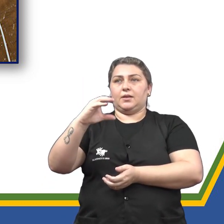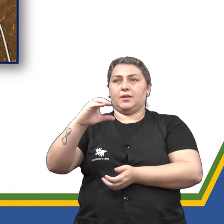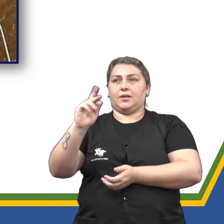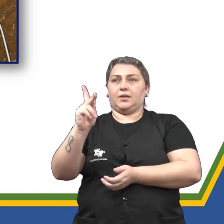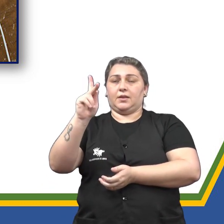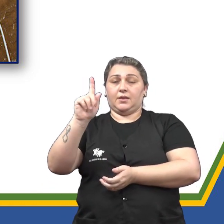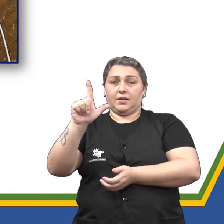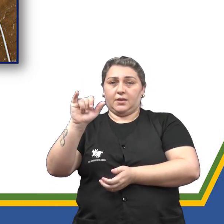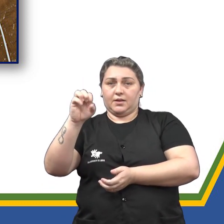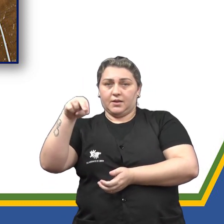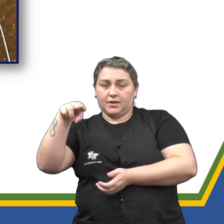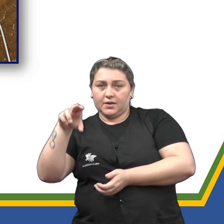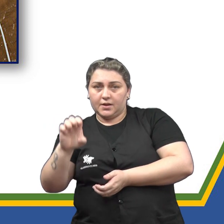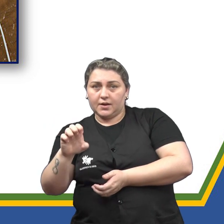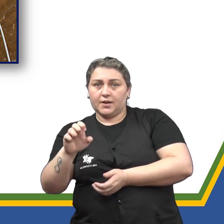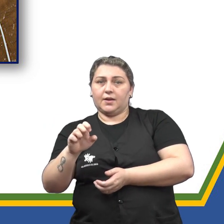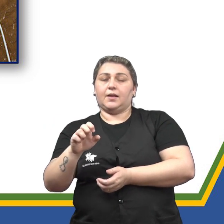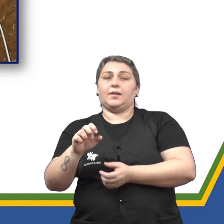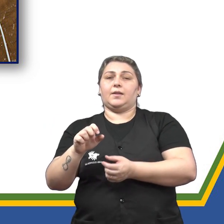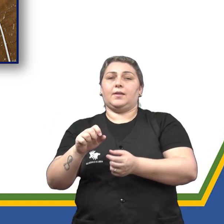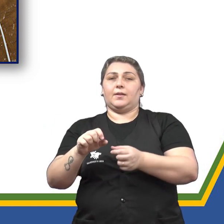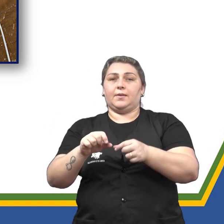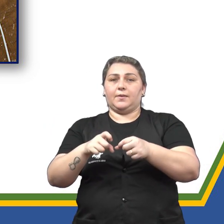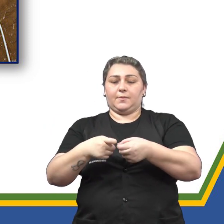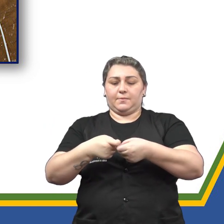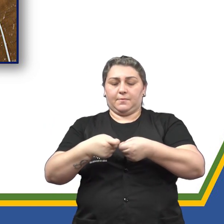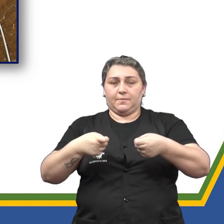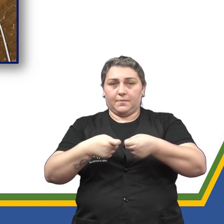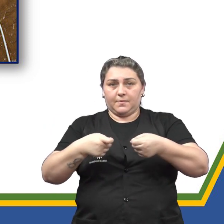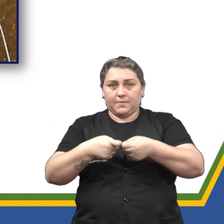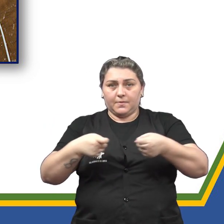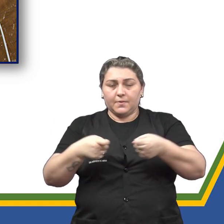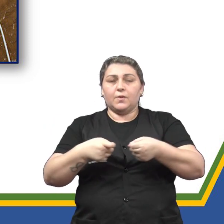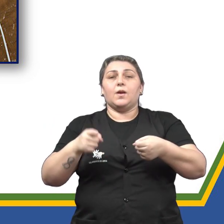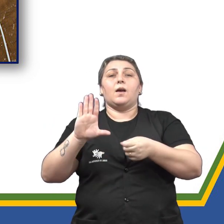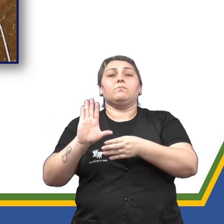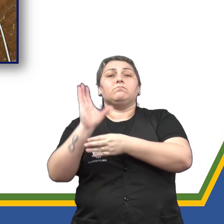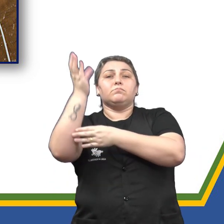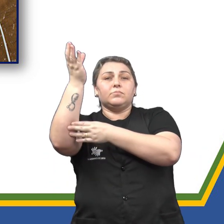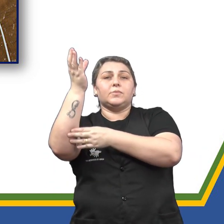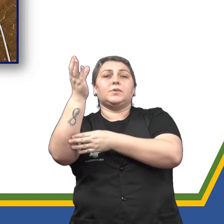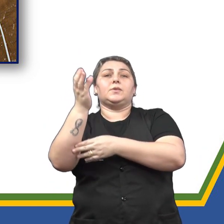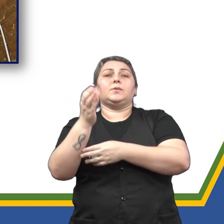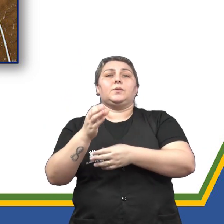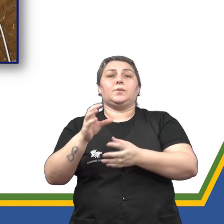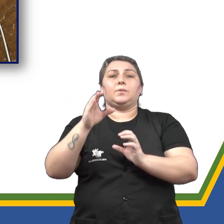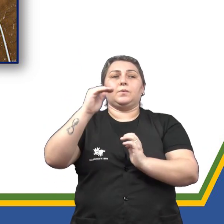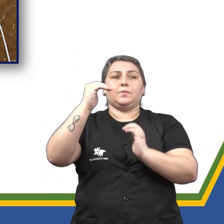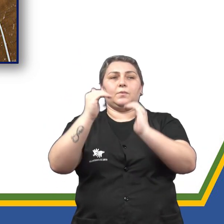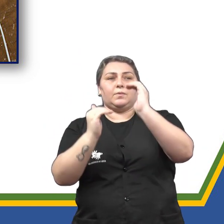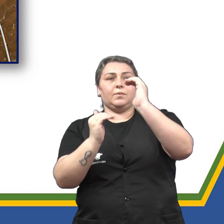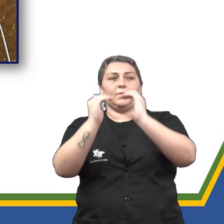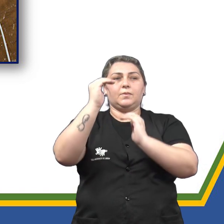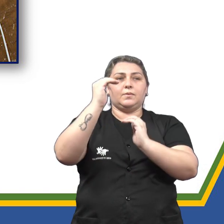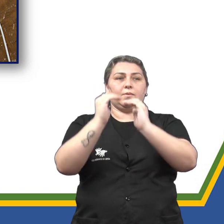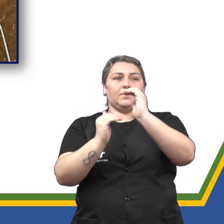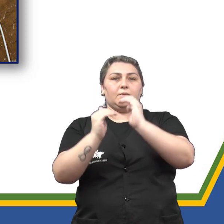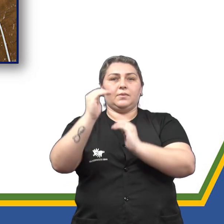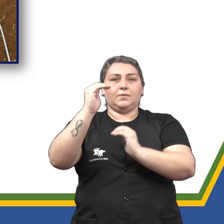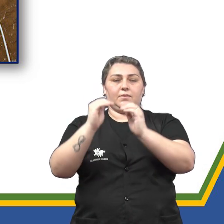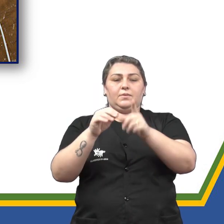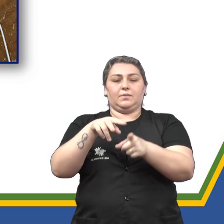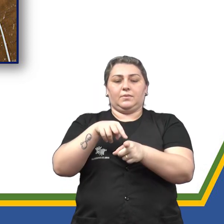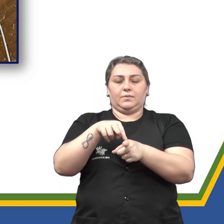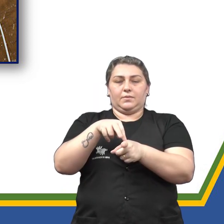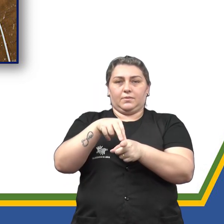circense, uma corda bamba ou slackline surgiram para a busca do equilíbrio físico e concentração de quem o